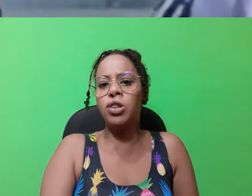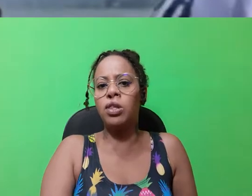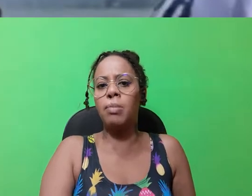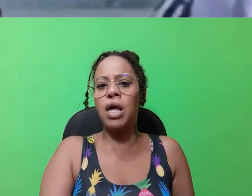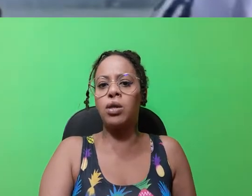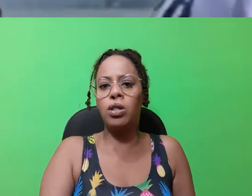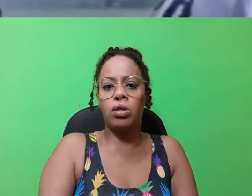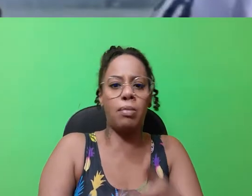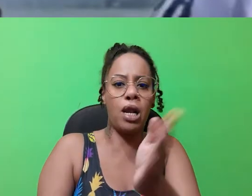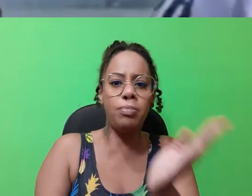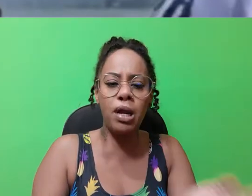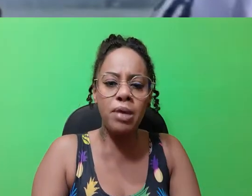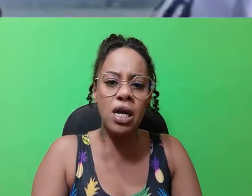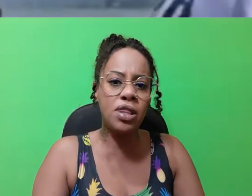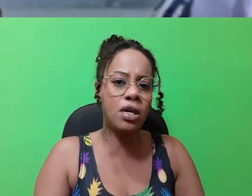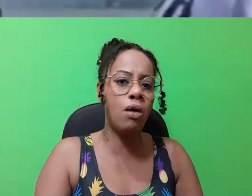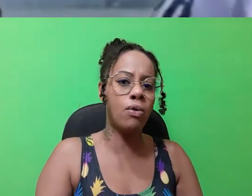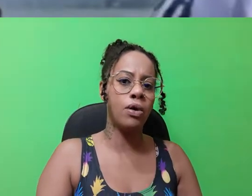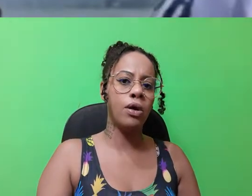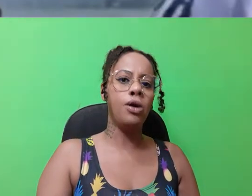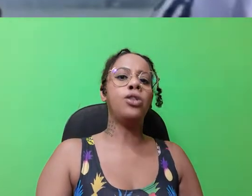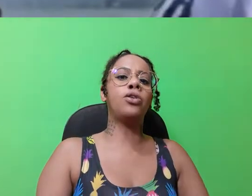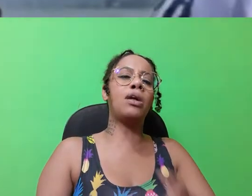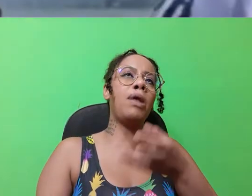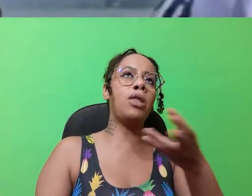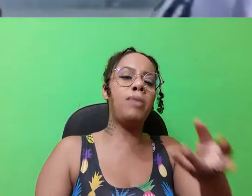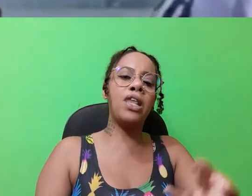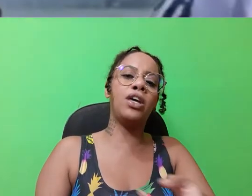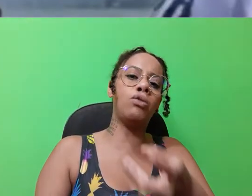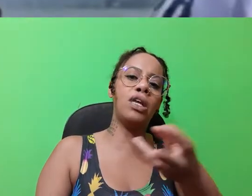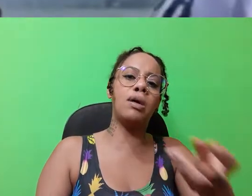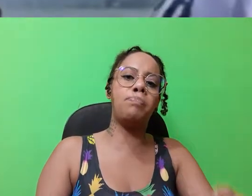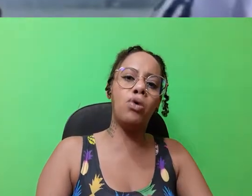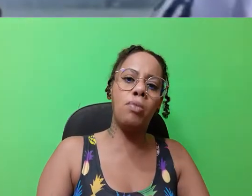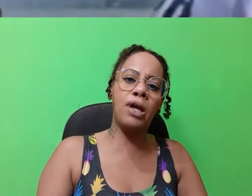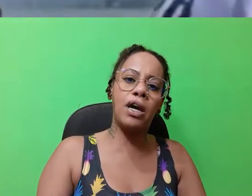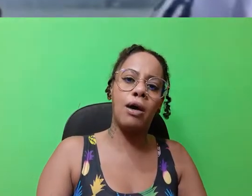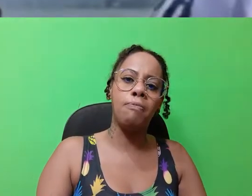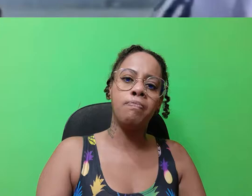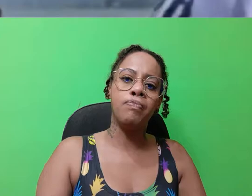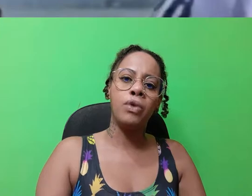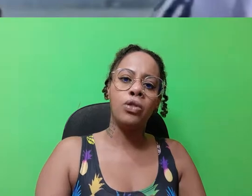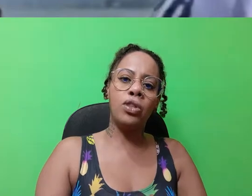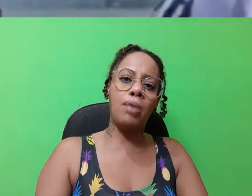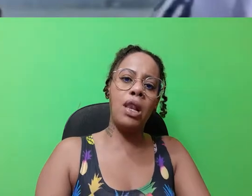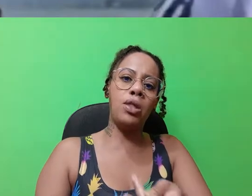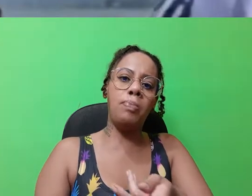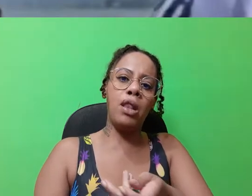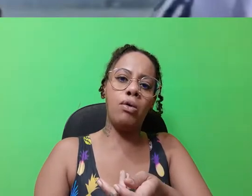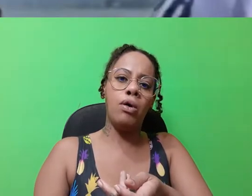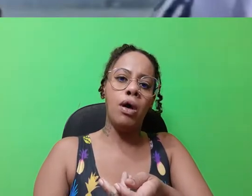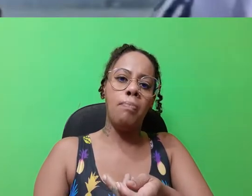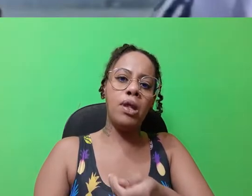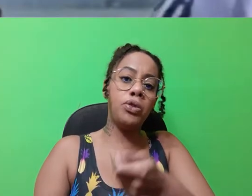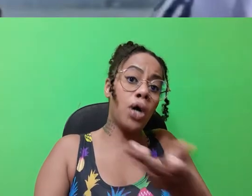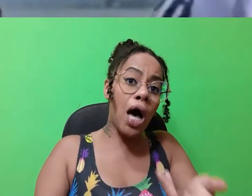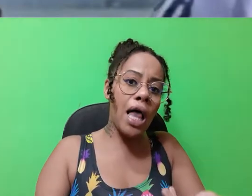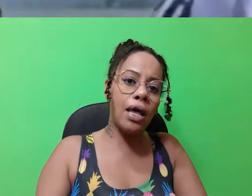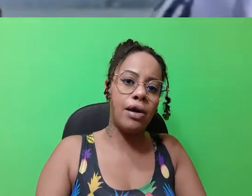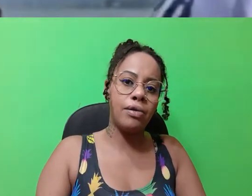presidente, mas eu sou trabalhador. Tô trabalhando pela minha nação. Tô trabalhando pela segurança pública. Tô trabalhando pelo